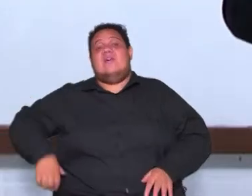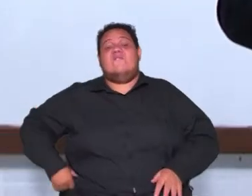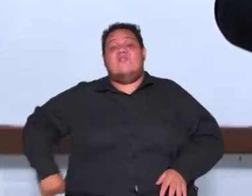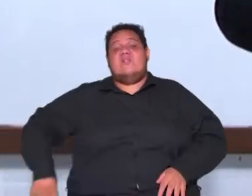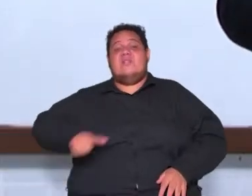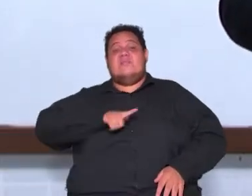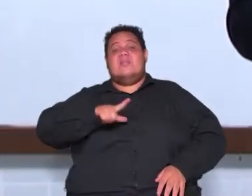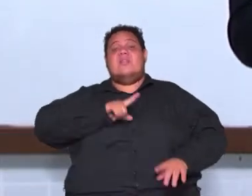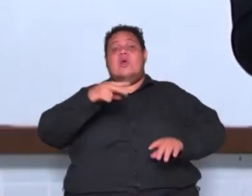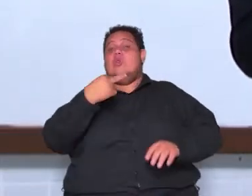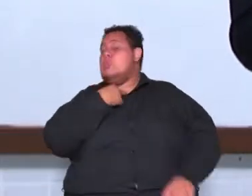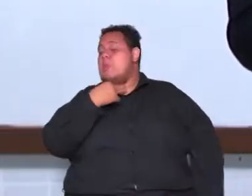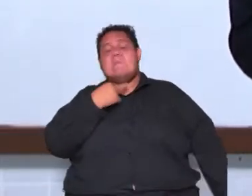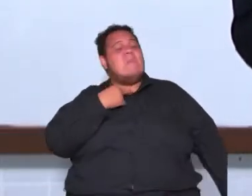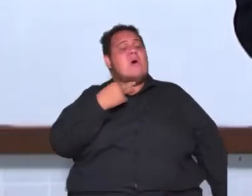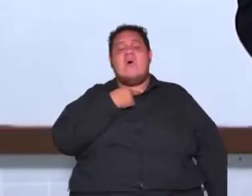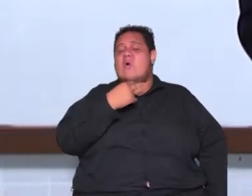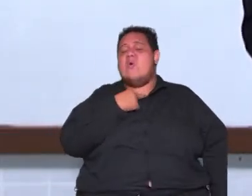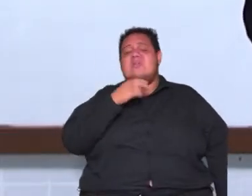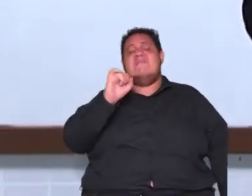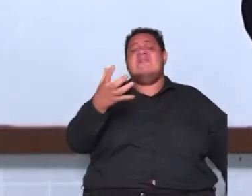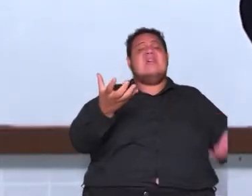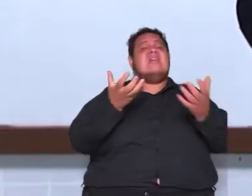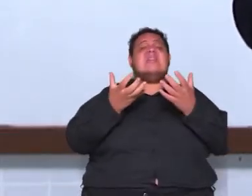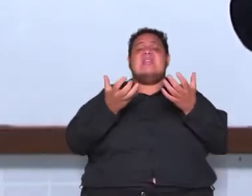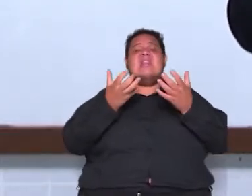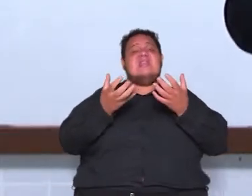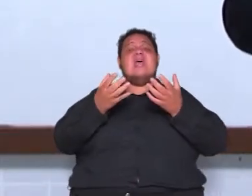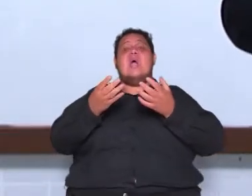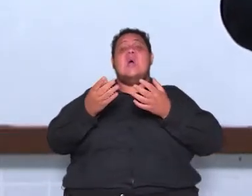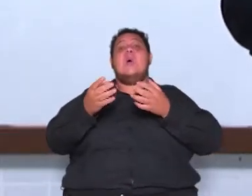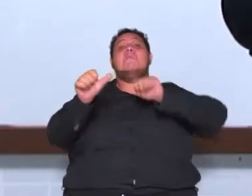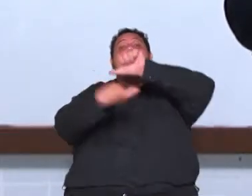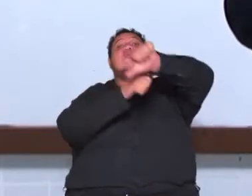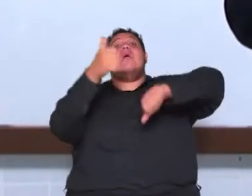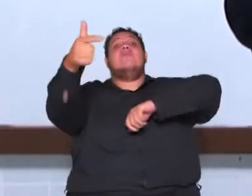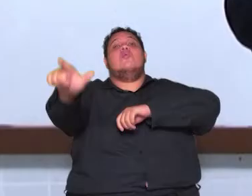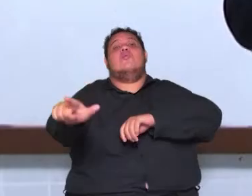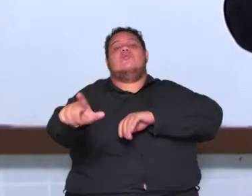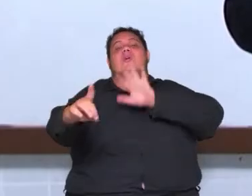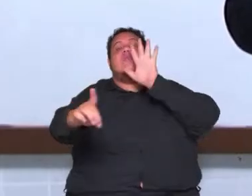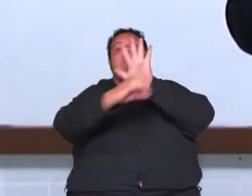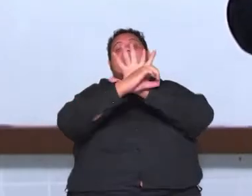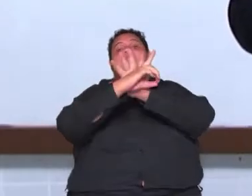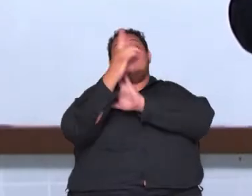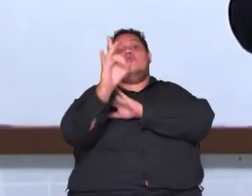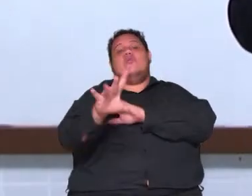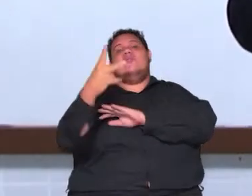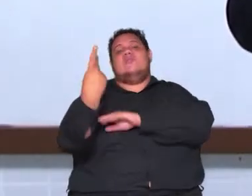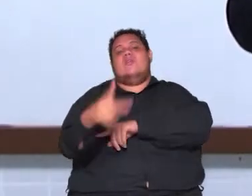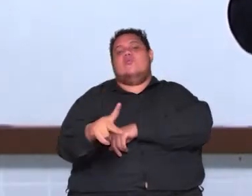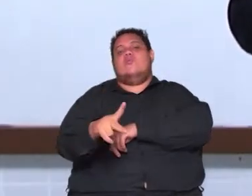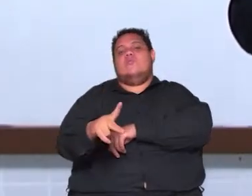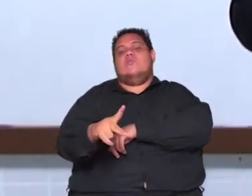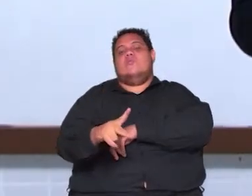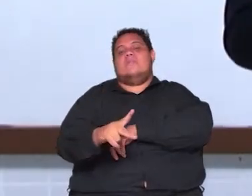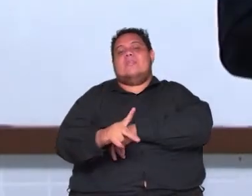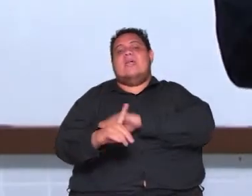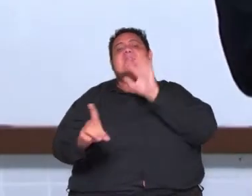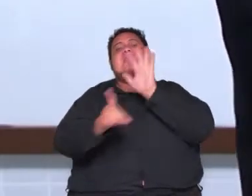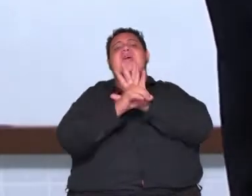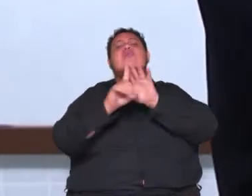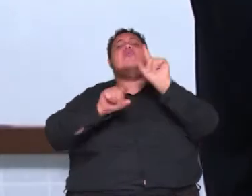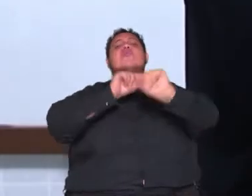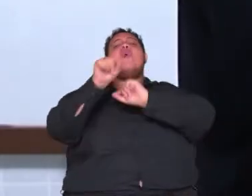você não pode nem que você queira transferir para outro direito é só seu e que direitos